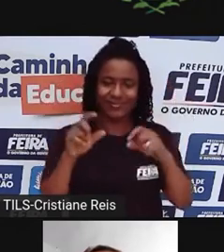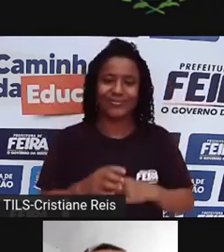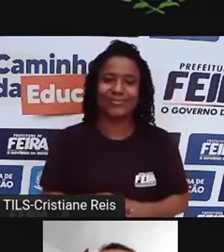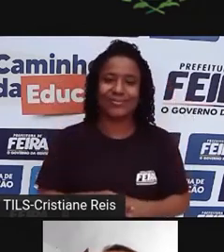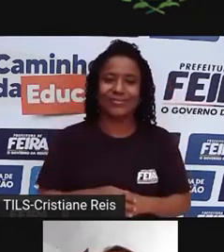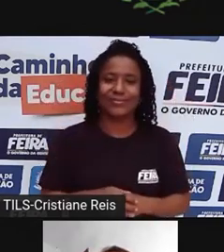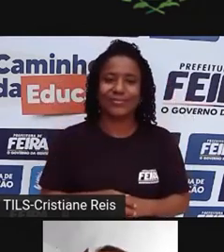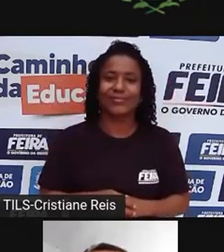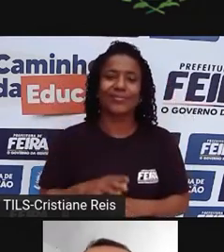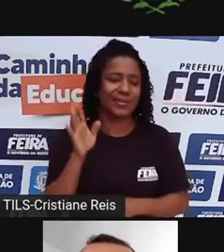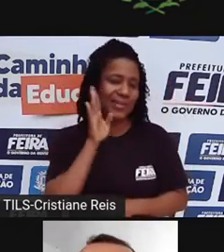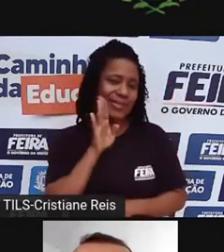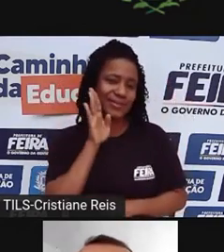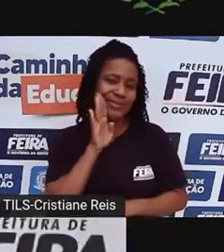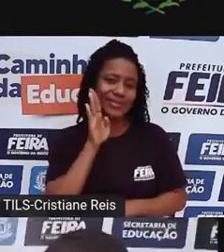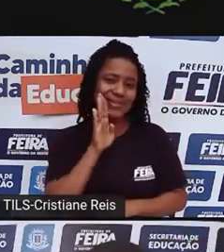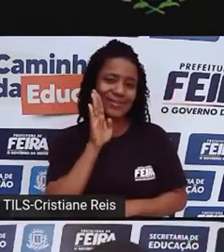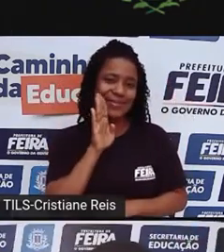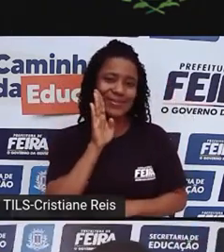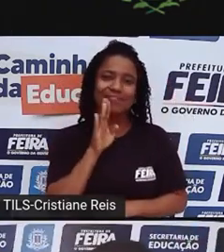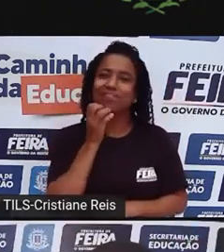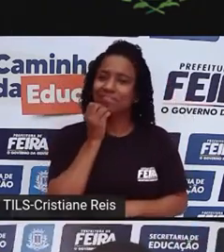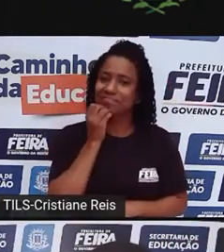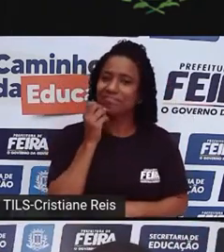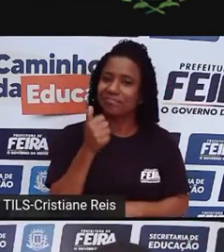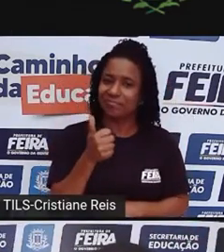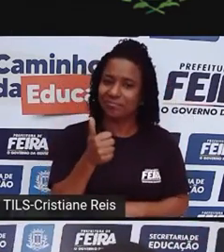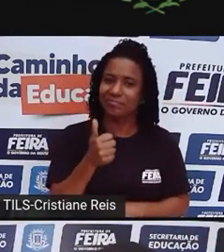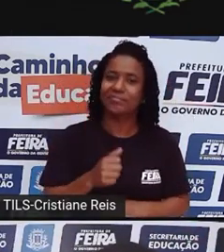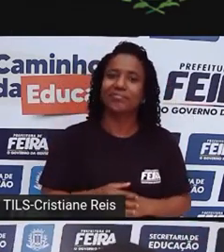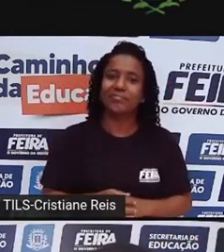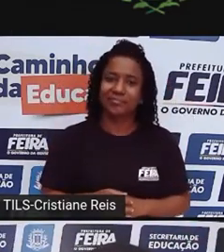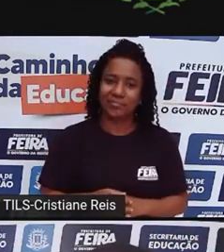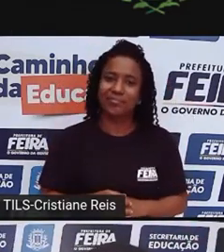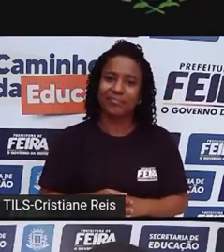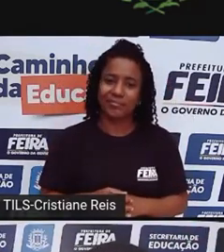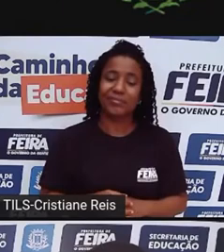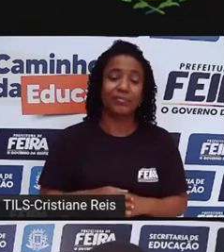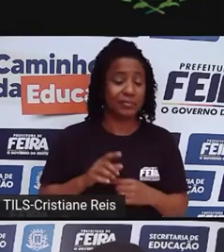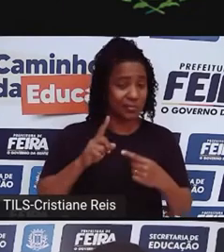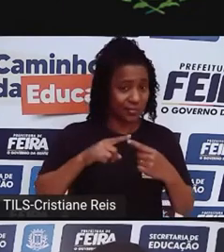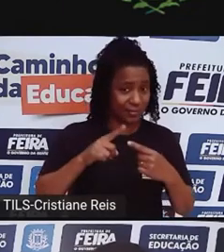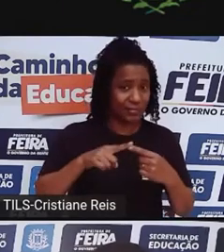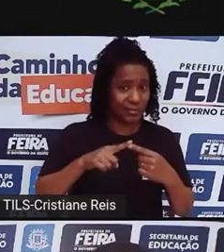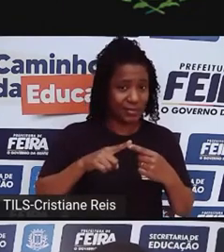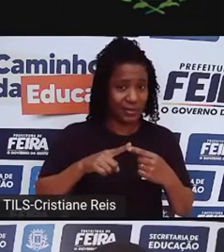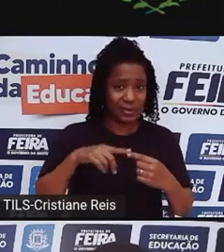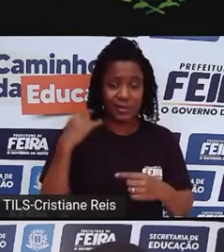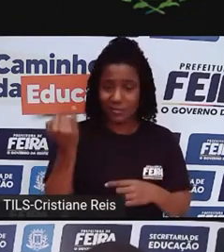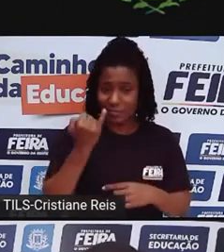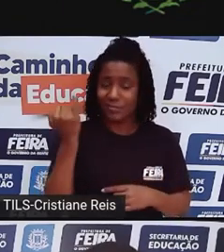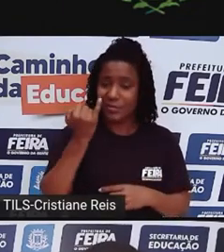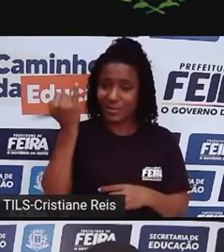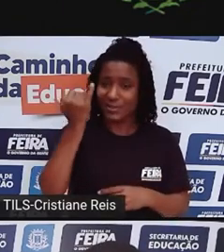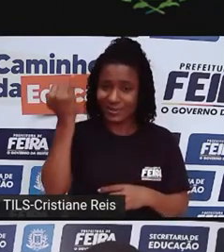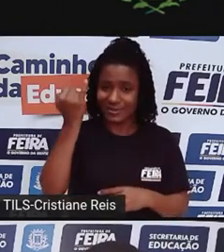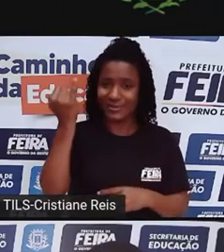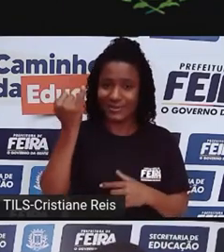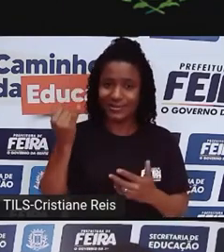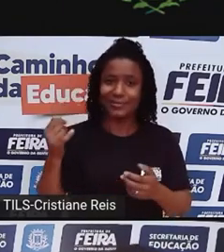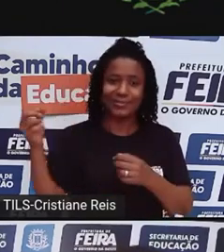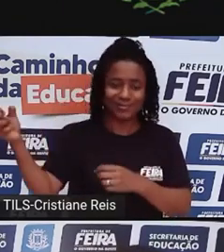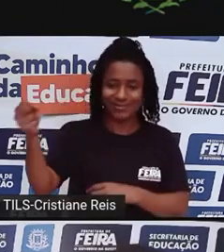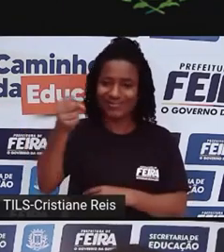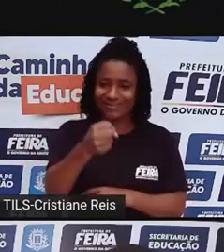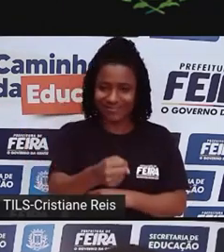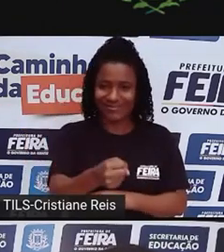Massa, massa, massa, massa. Dizer que é muito importante para mim também voltar aqui para conversar com a educação básica. Hoje,